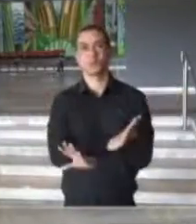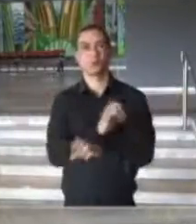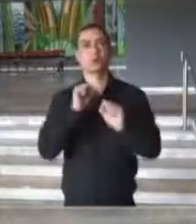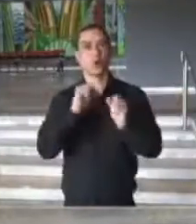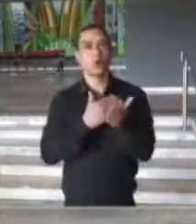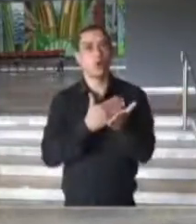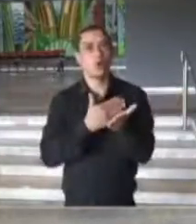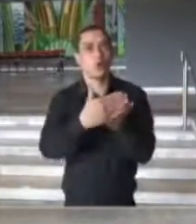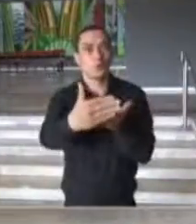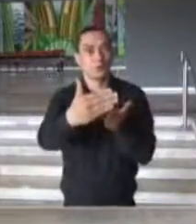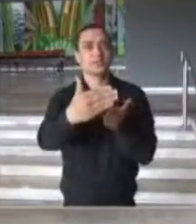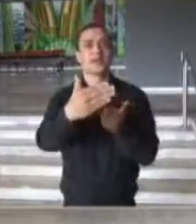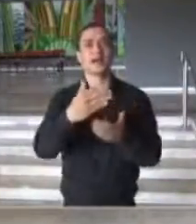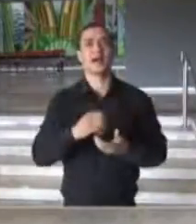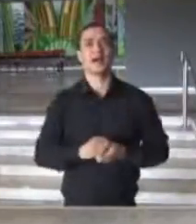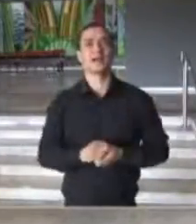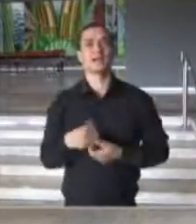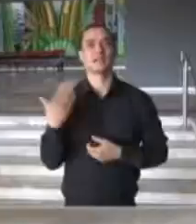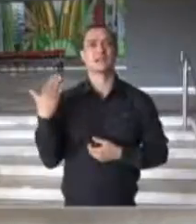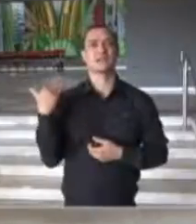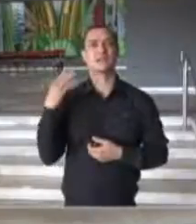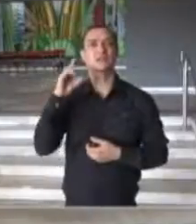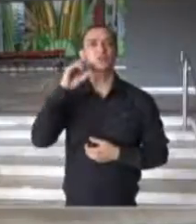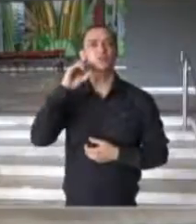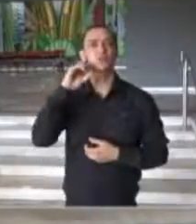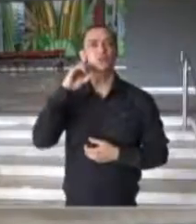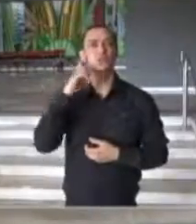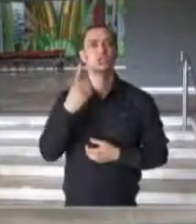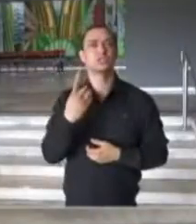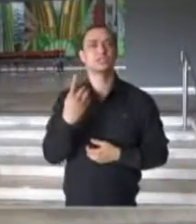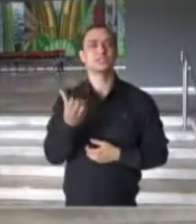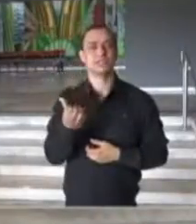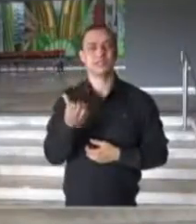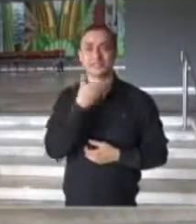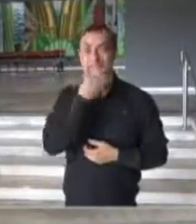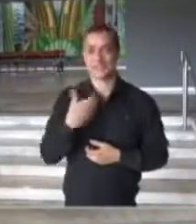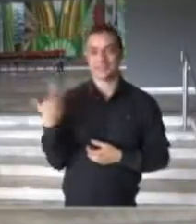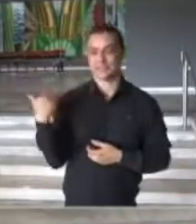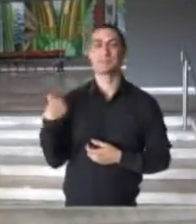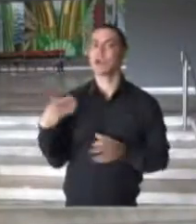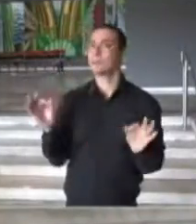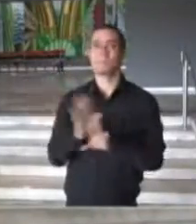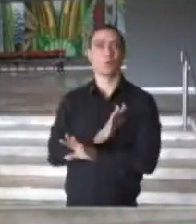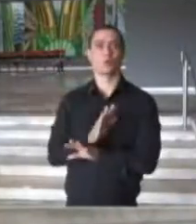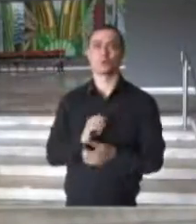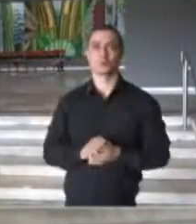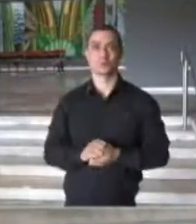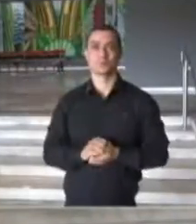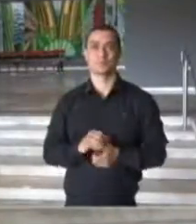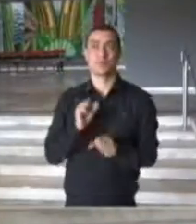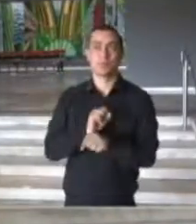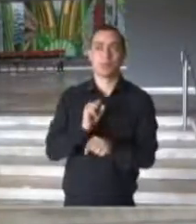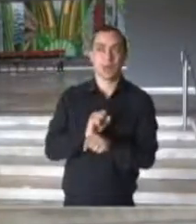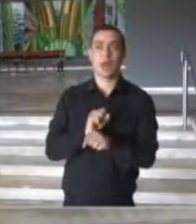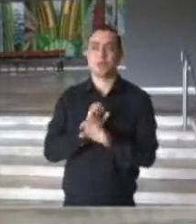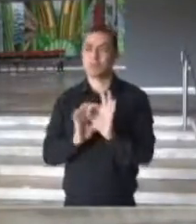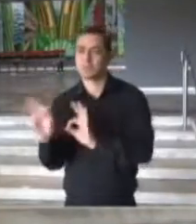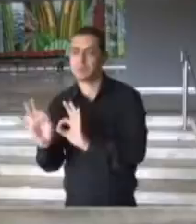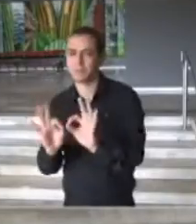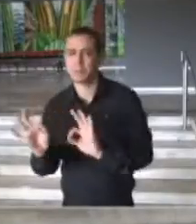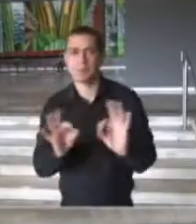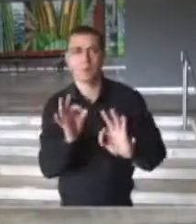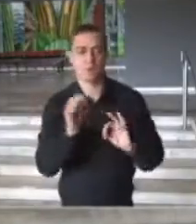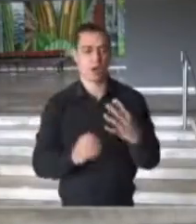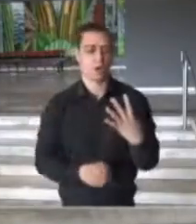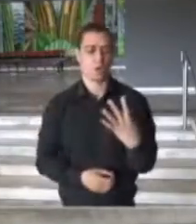campanha, na verdade, governador, desde o dia 16 de dezembro. Então, o Estado, toda a sua distribuição, sua logística, 4 milhões